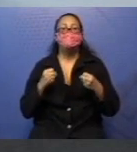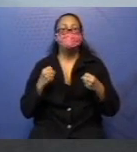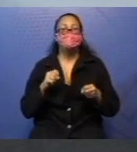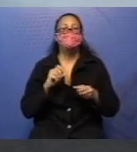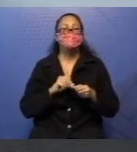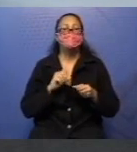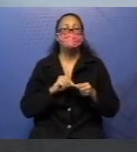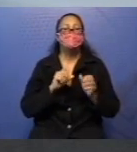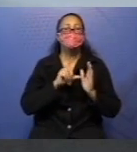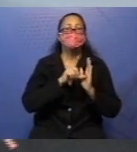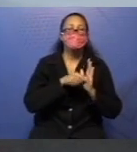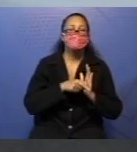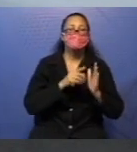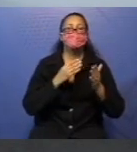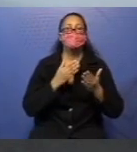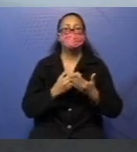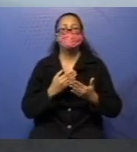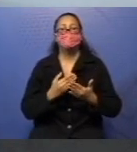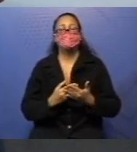aula. Deu para entender?